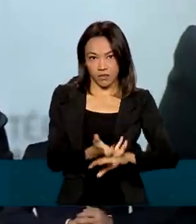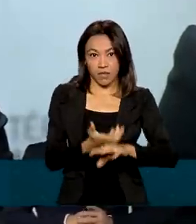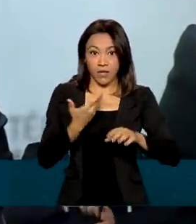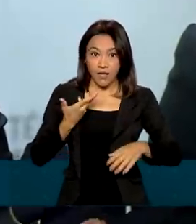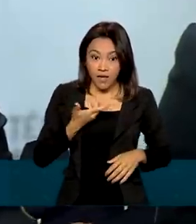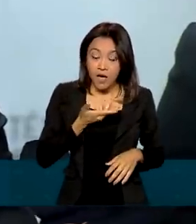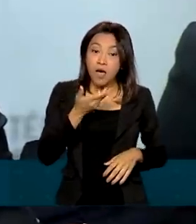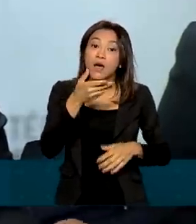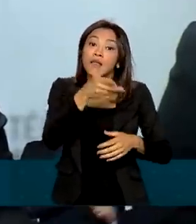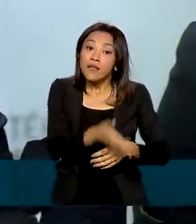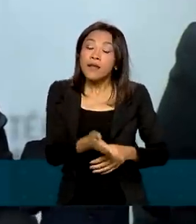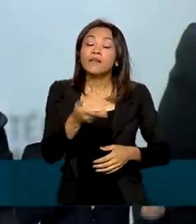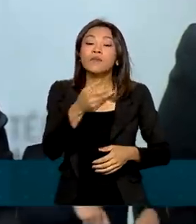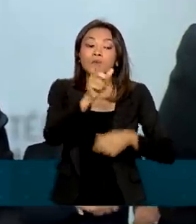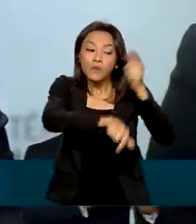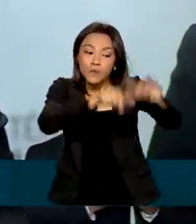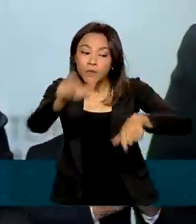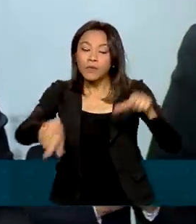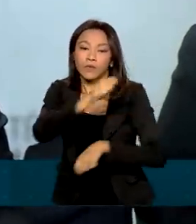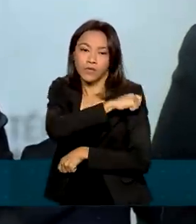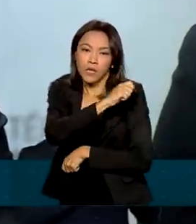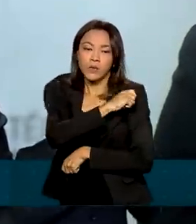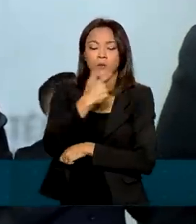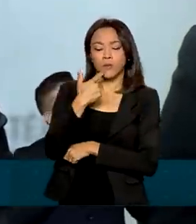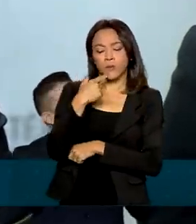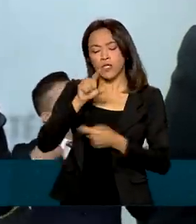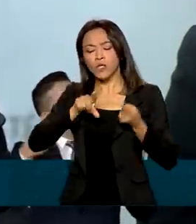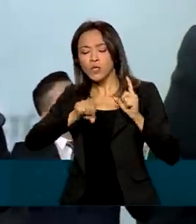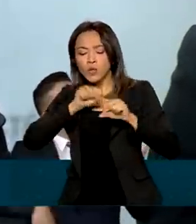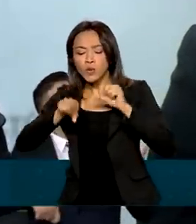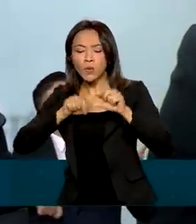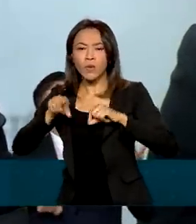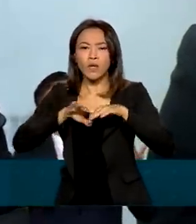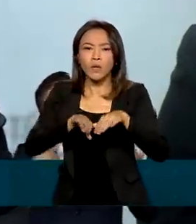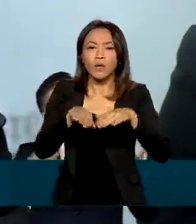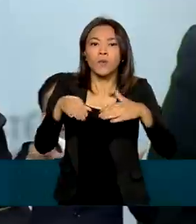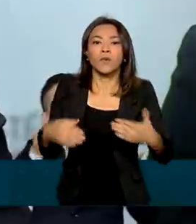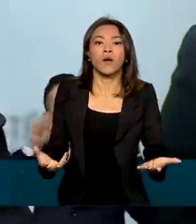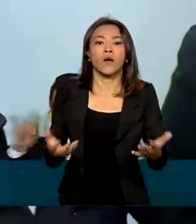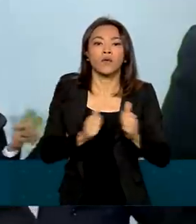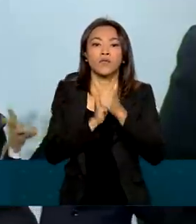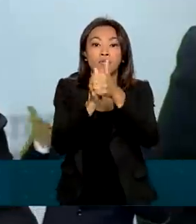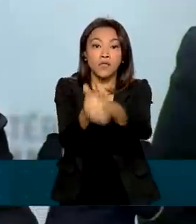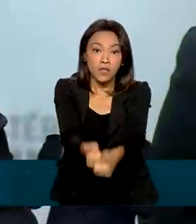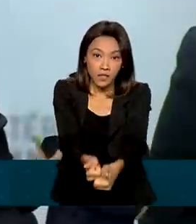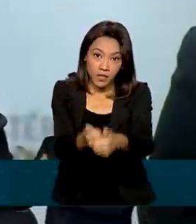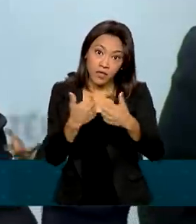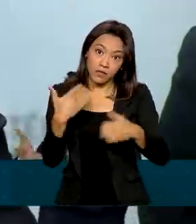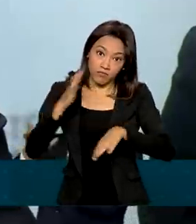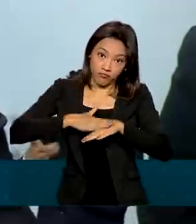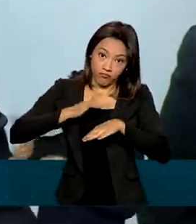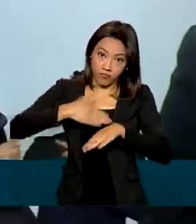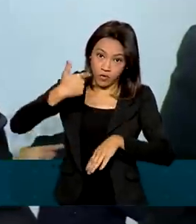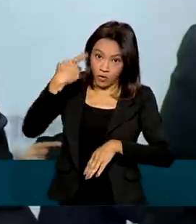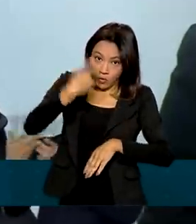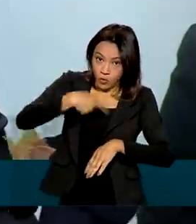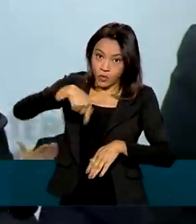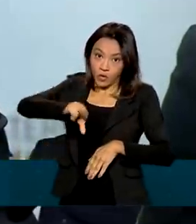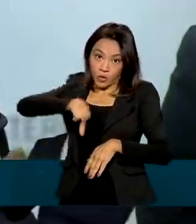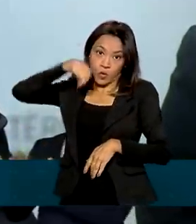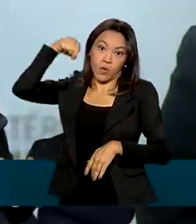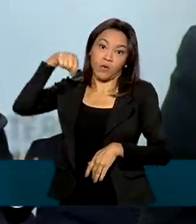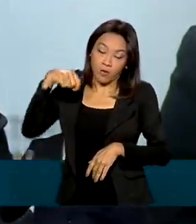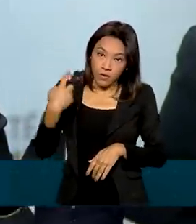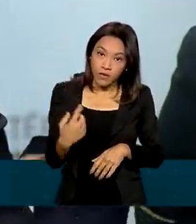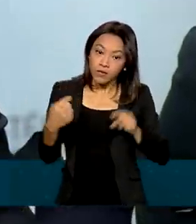poderão, de forma orientada, escolher um conjunto de unidades curriculares conforme seu projeto de vida, suas